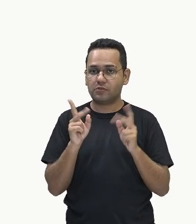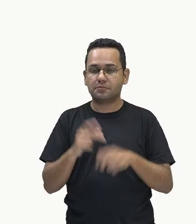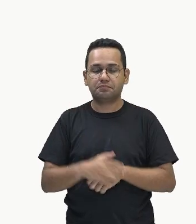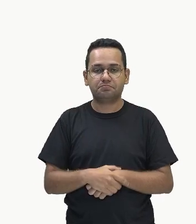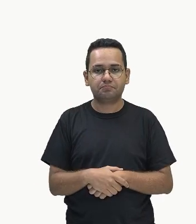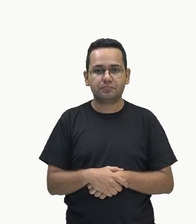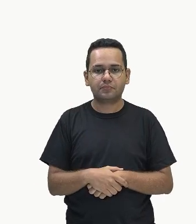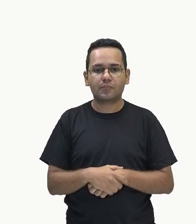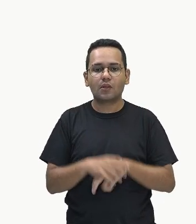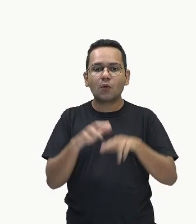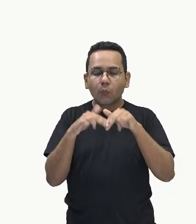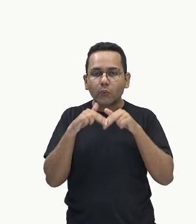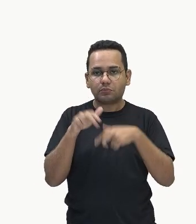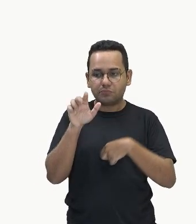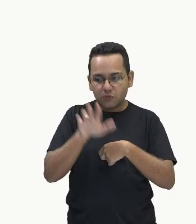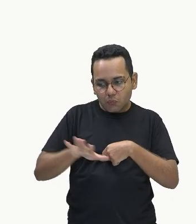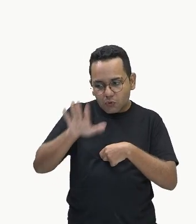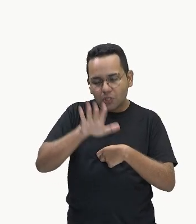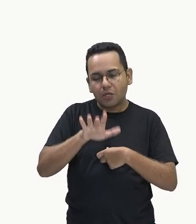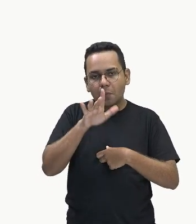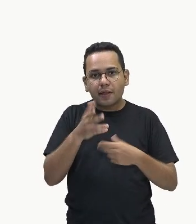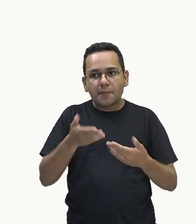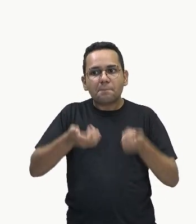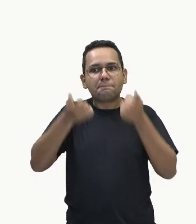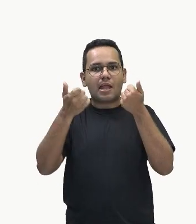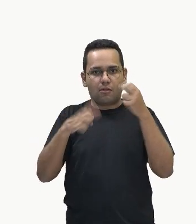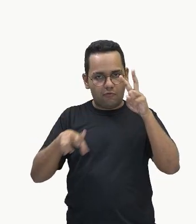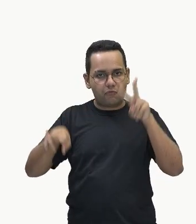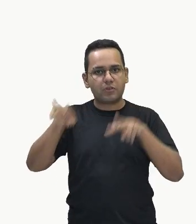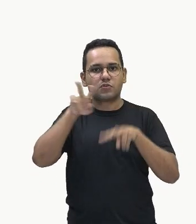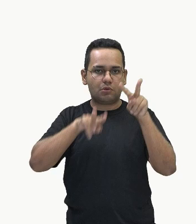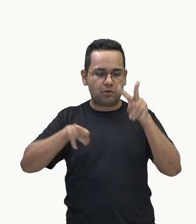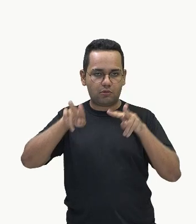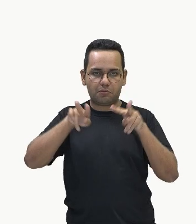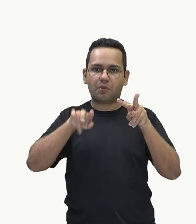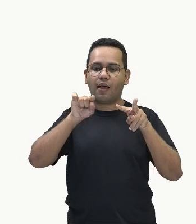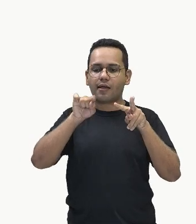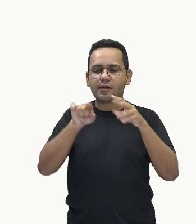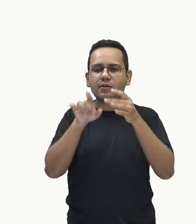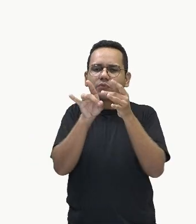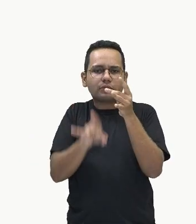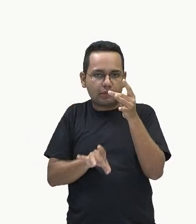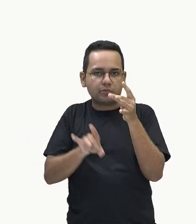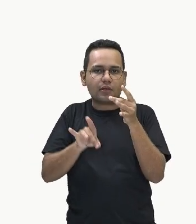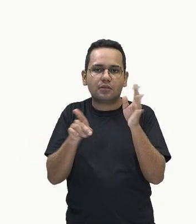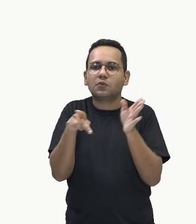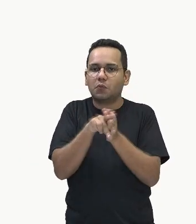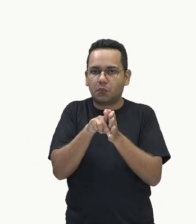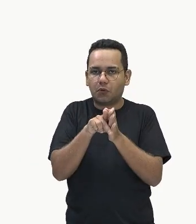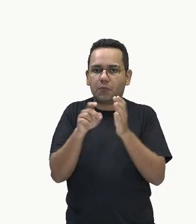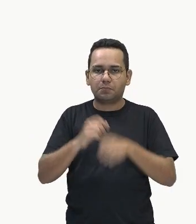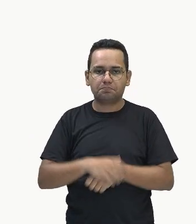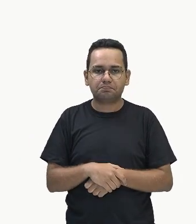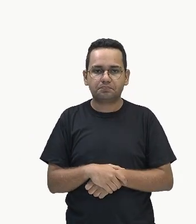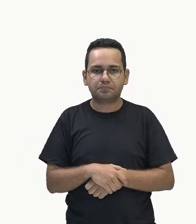conseguir entender e visualizar mais ou menos como é que funciona um gráfico de linha. Tudo bem?